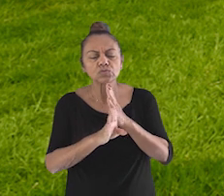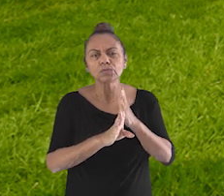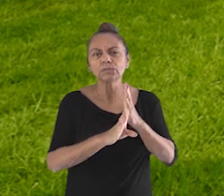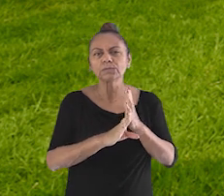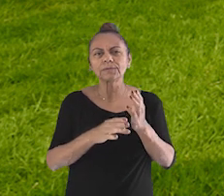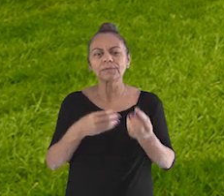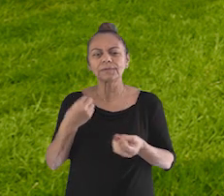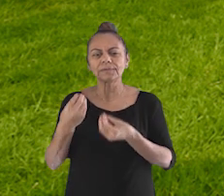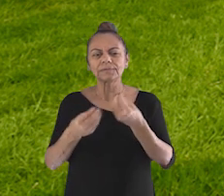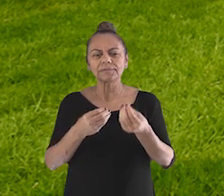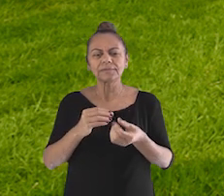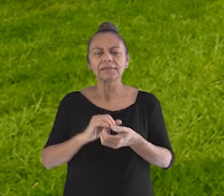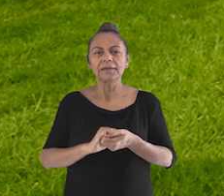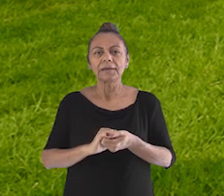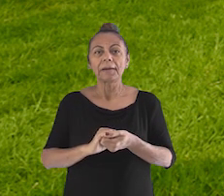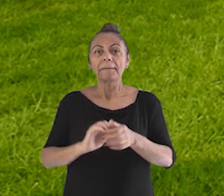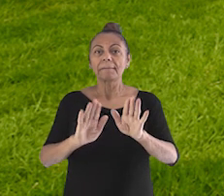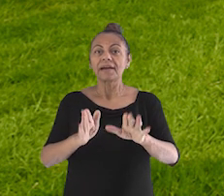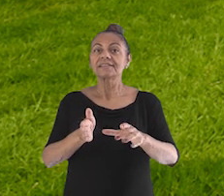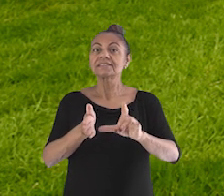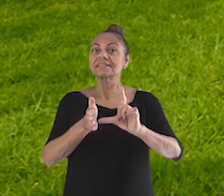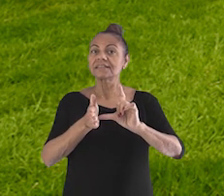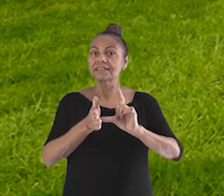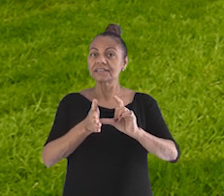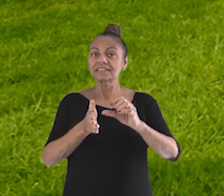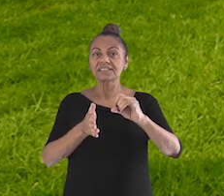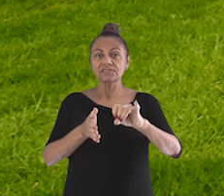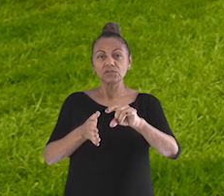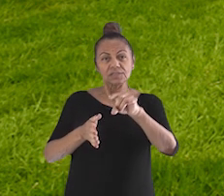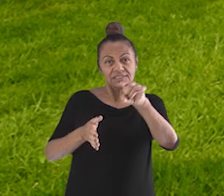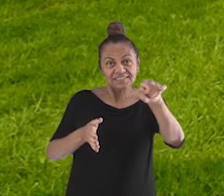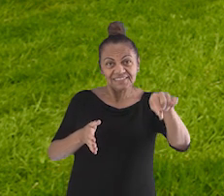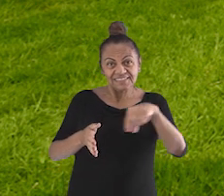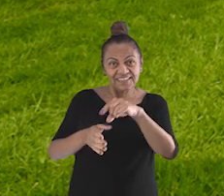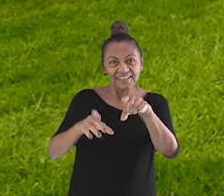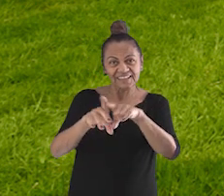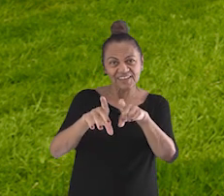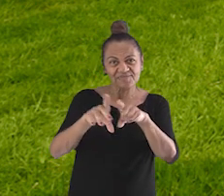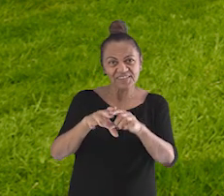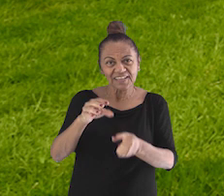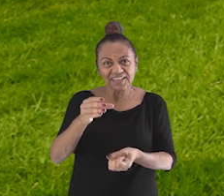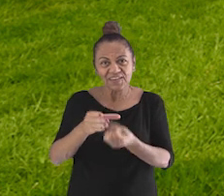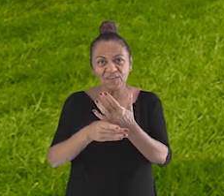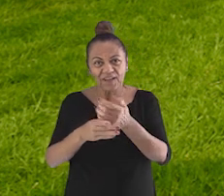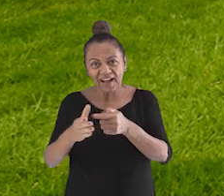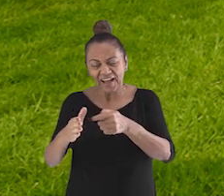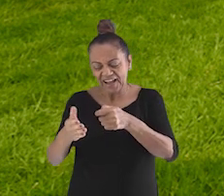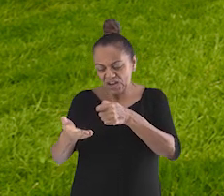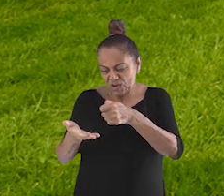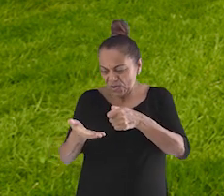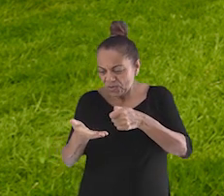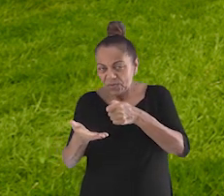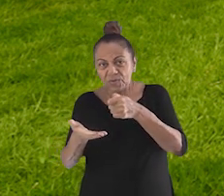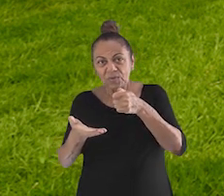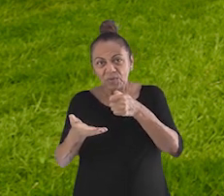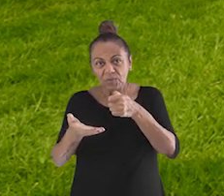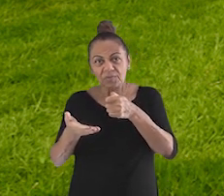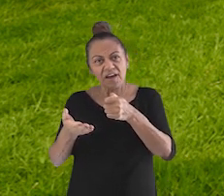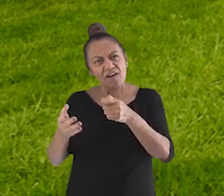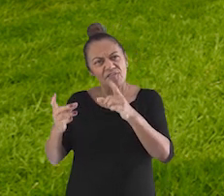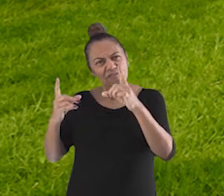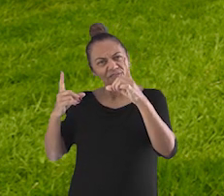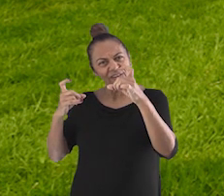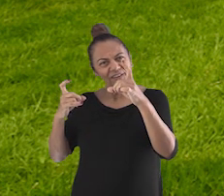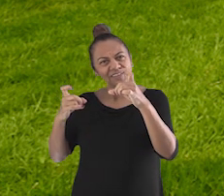vocês. Mas antes, se você fez a sua lupa, faça uma foto ou um vídeo e nos envie pelo formulário de